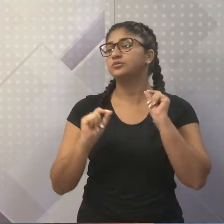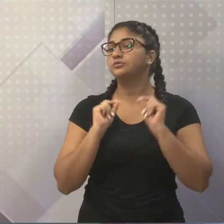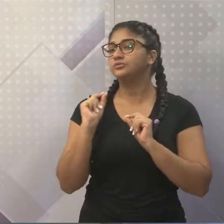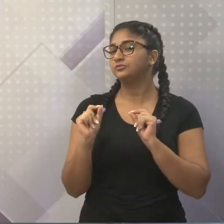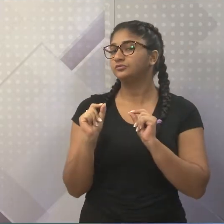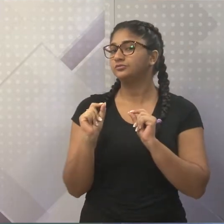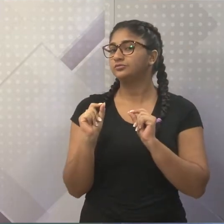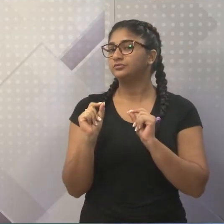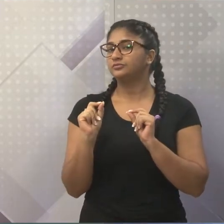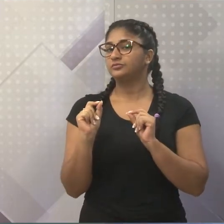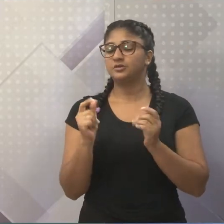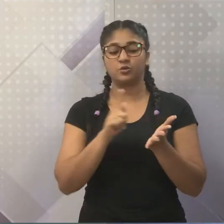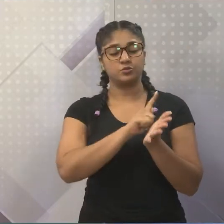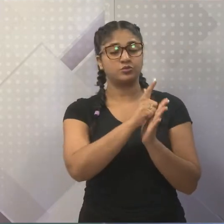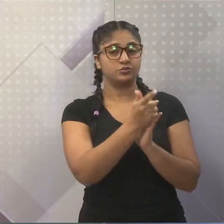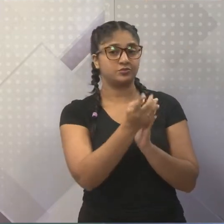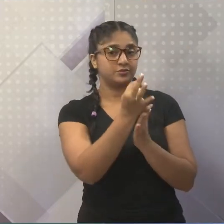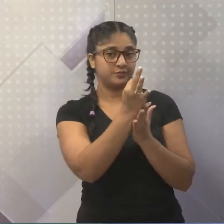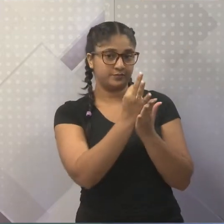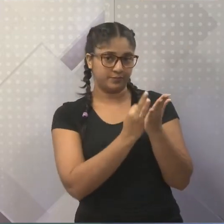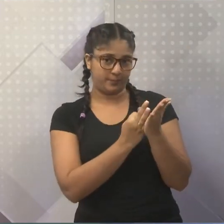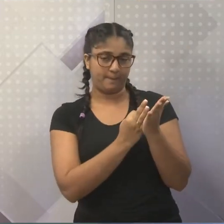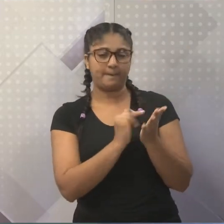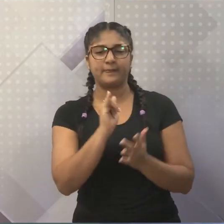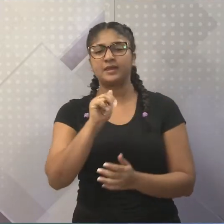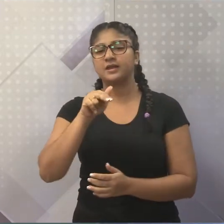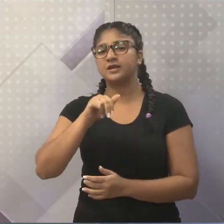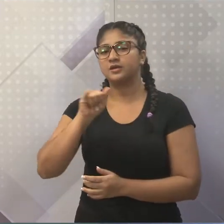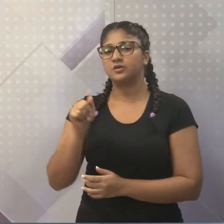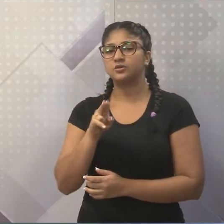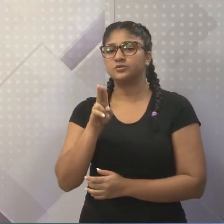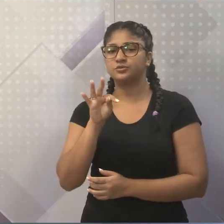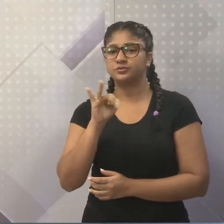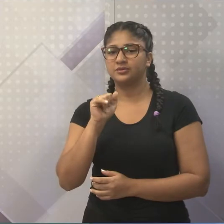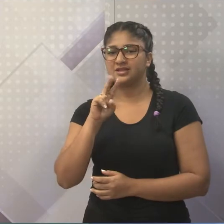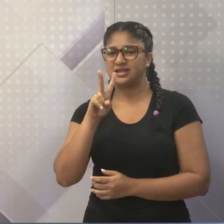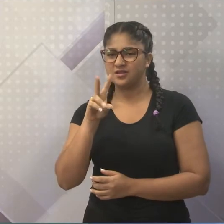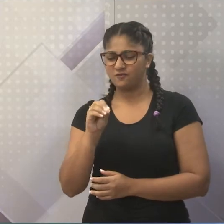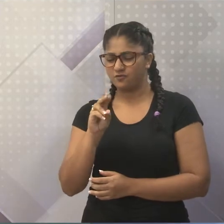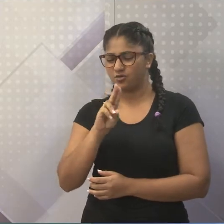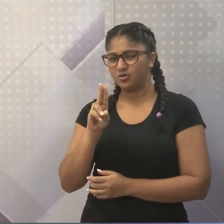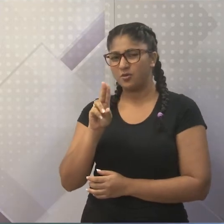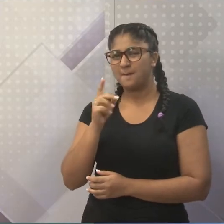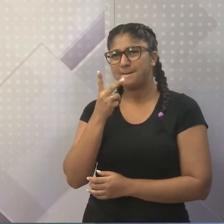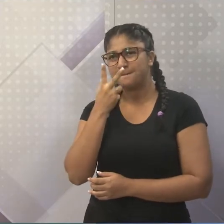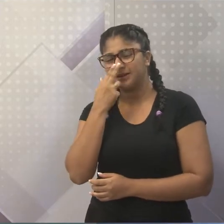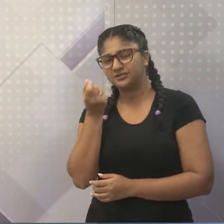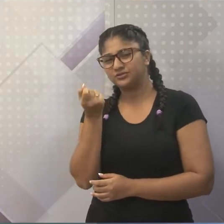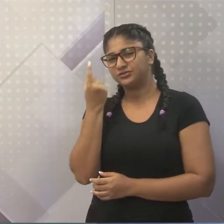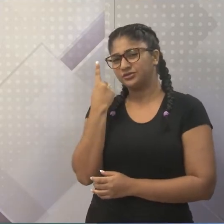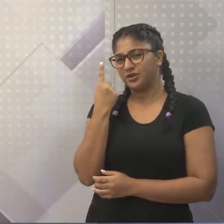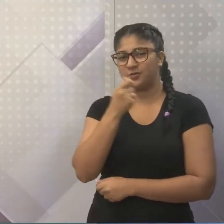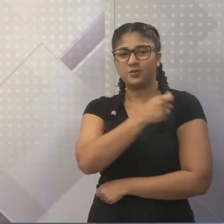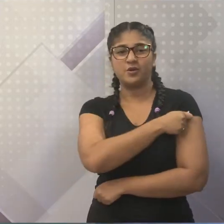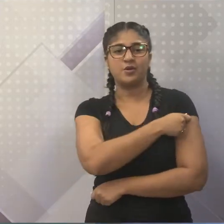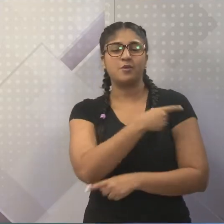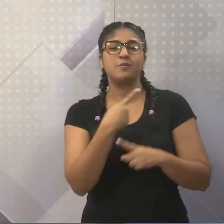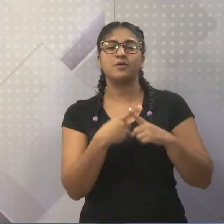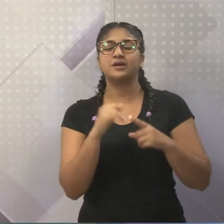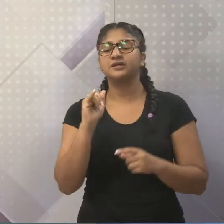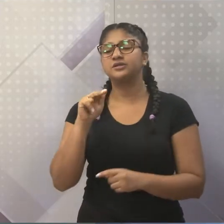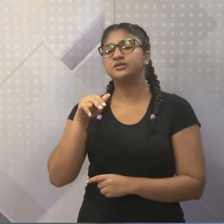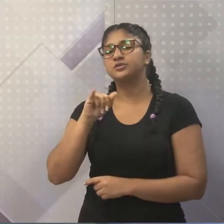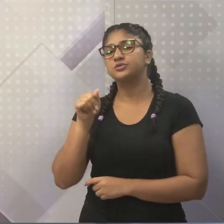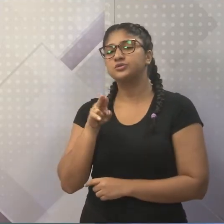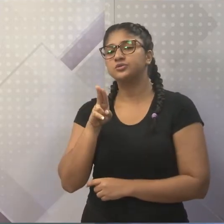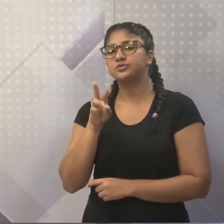A gênero textual, texto injuntivo, é um nome meio estranho para o aluno, porque o que é uma coisa injuntiva?